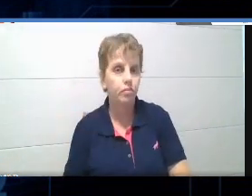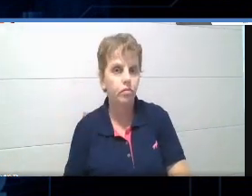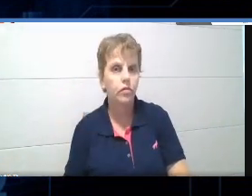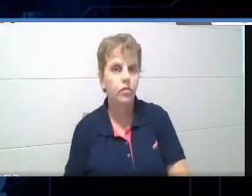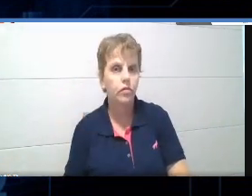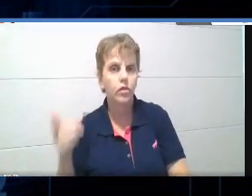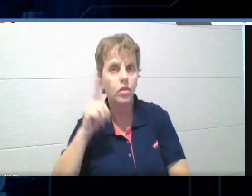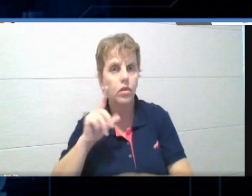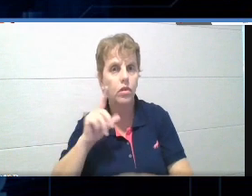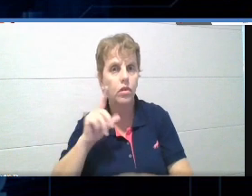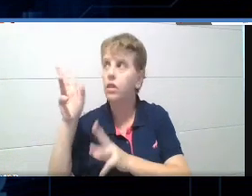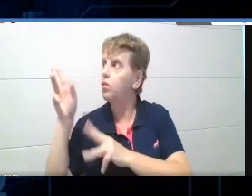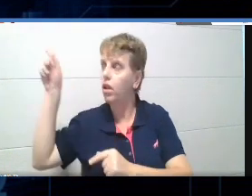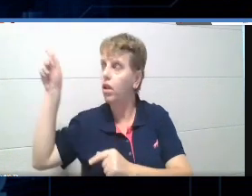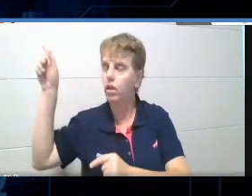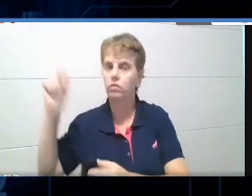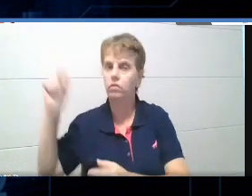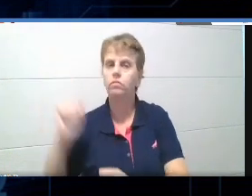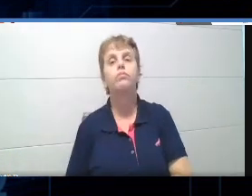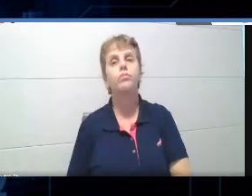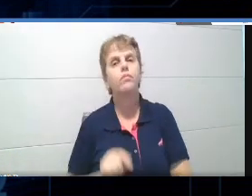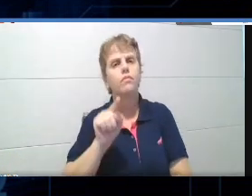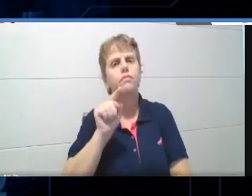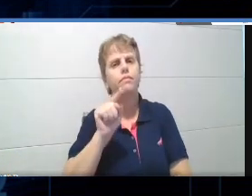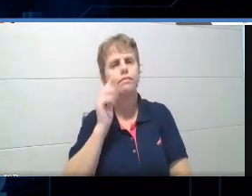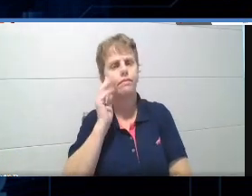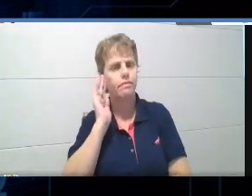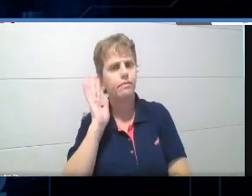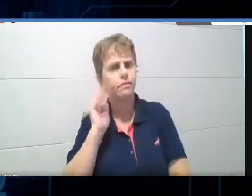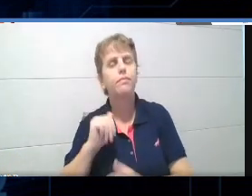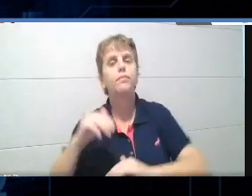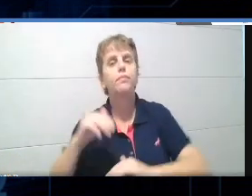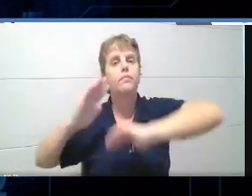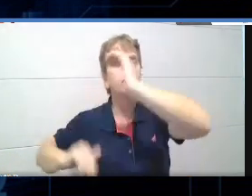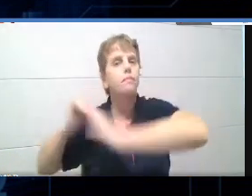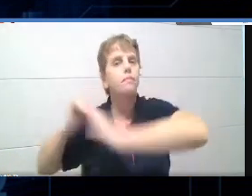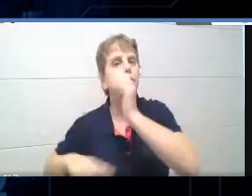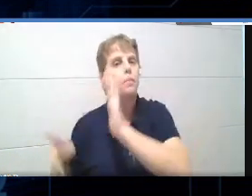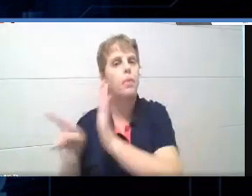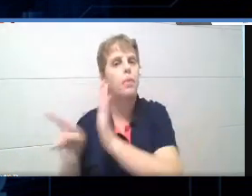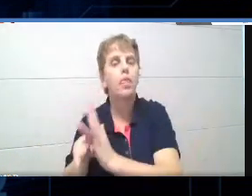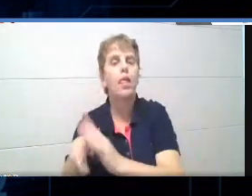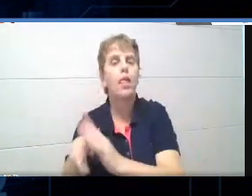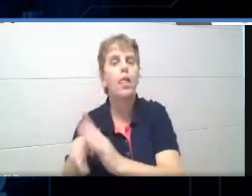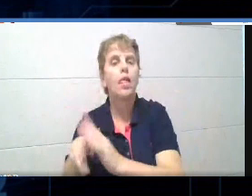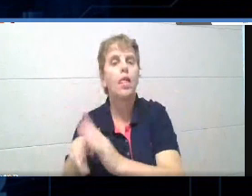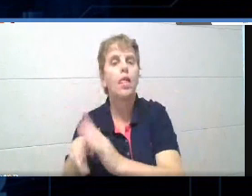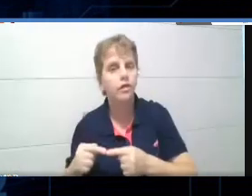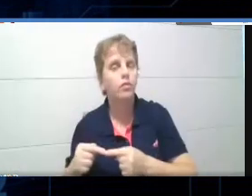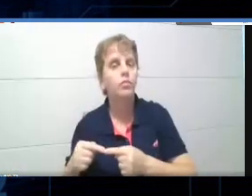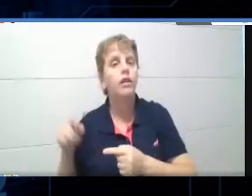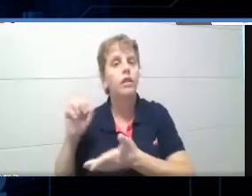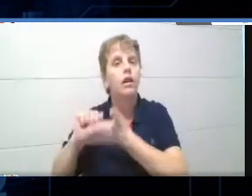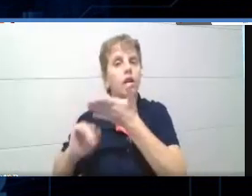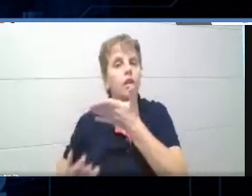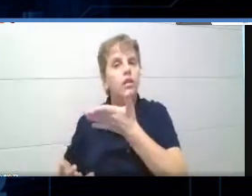aqui. Então, vamos pensar numa prática, né? Pra essa atividade aqui, pra ela ser, por exemplo,